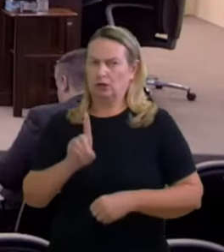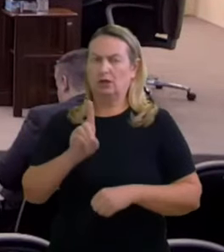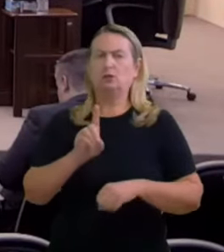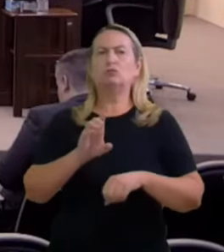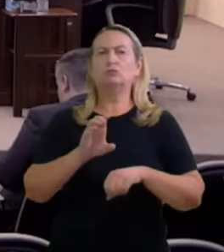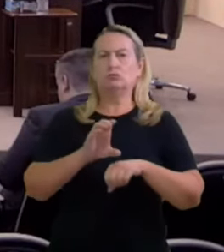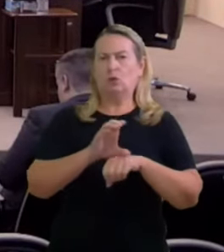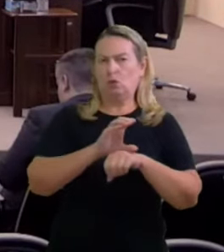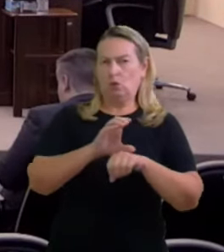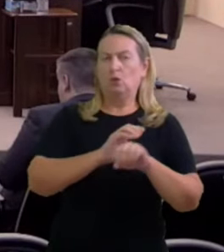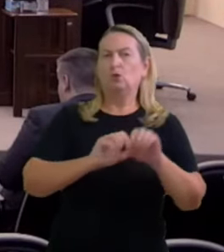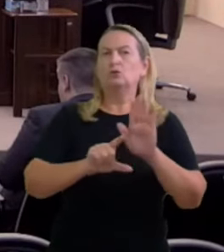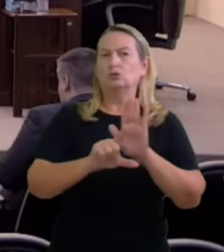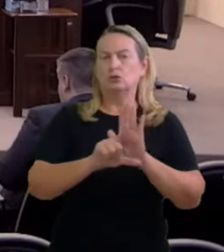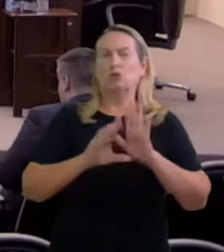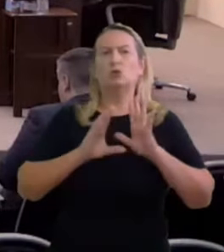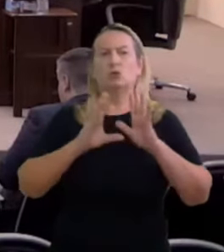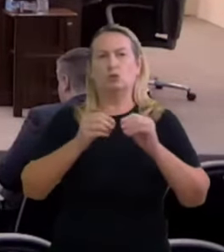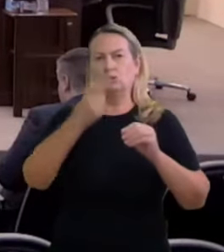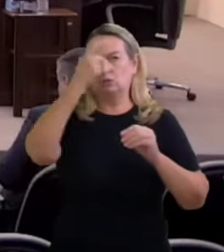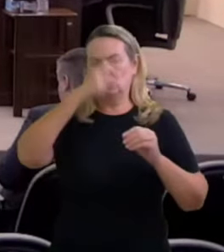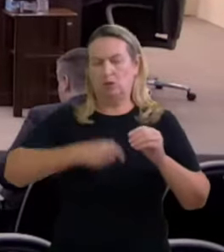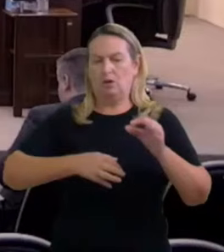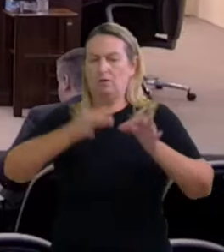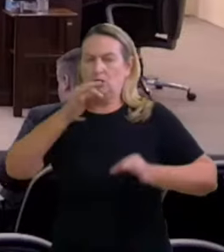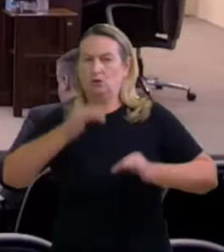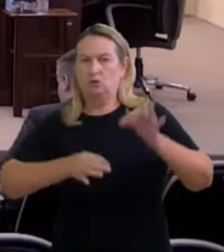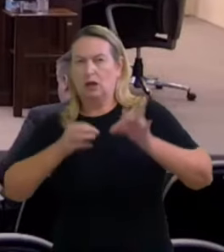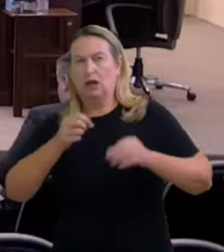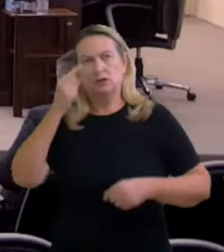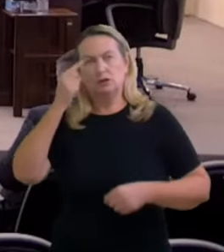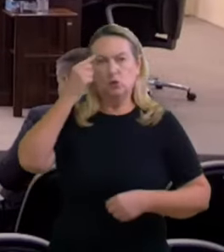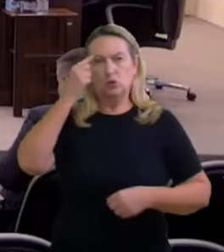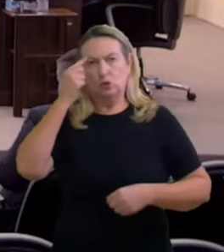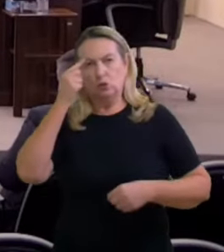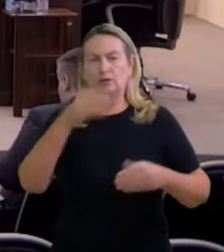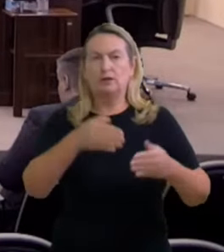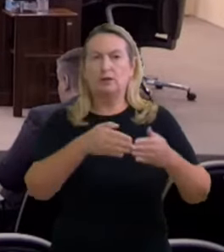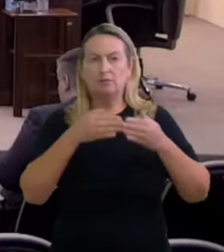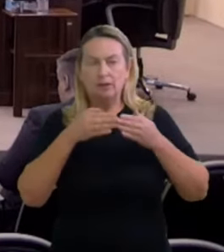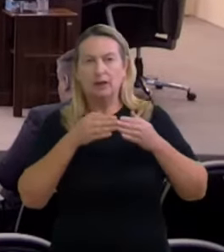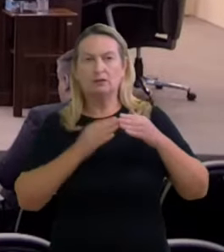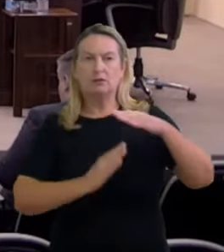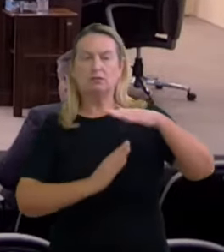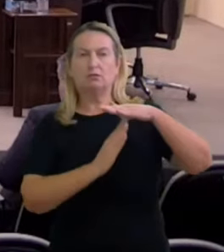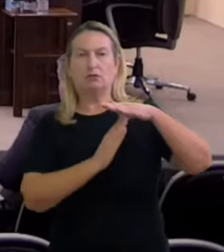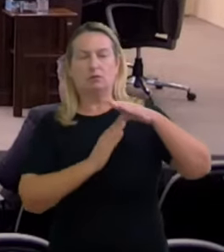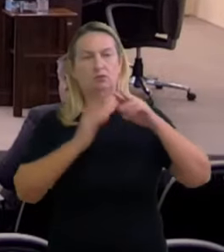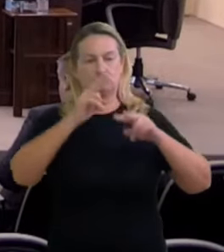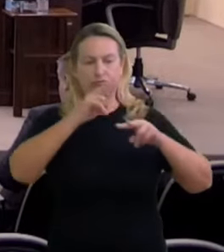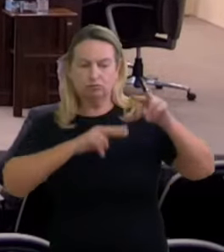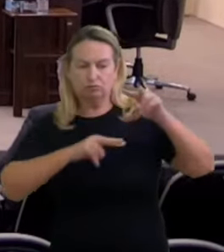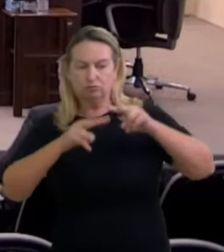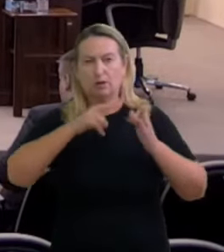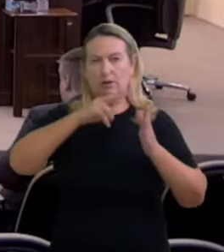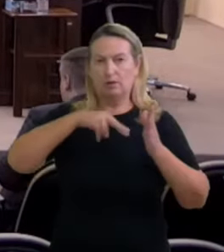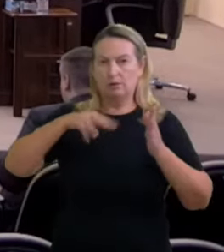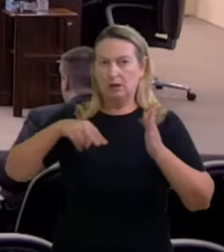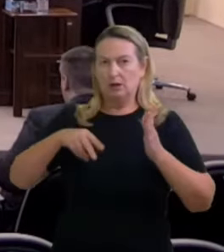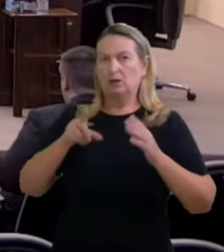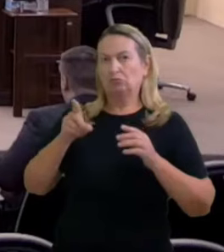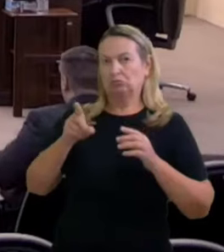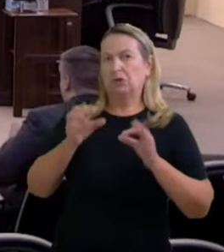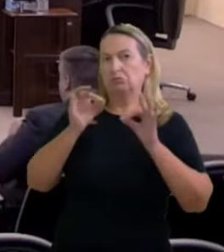quando tem uma dúvida desembargador Júlio Jacobi Júnior nada mais fez que exercer esse direito dado a todos os